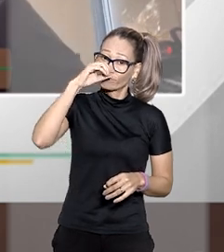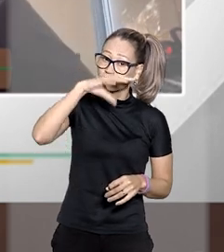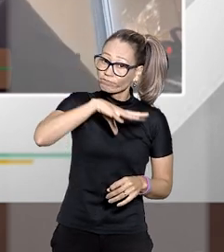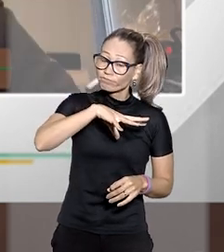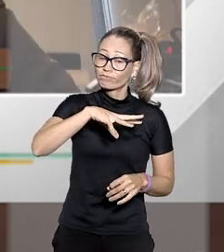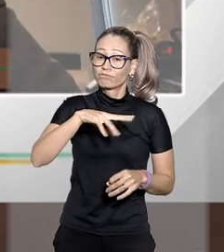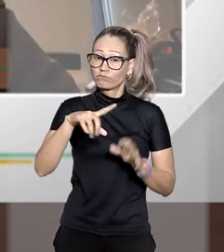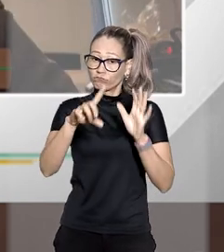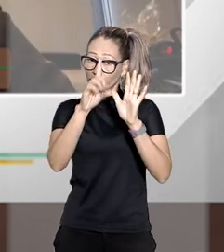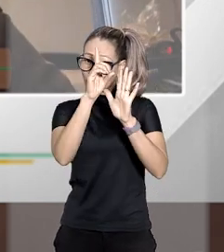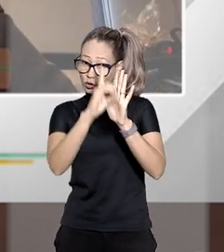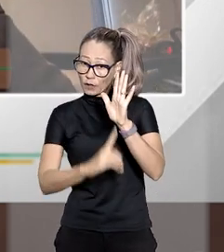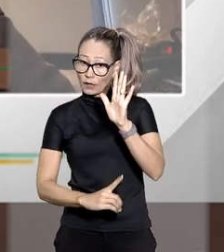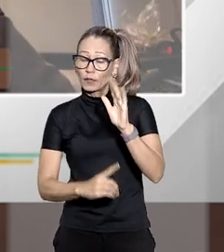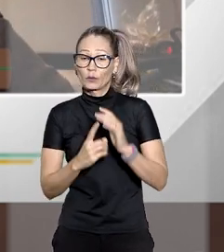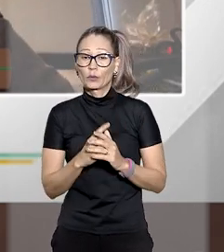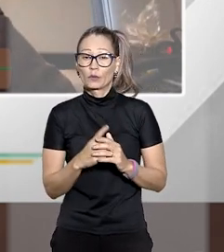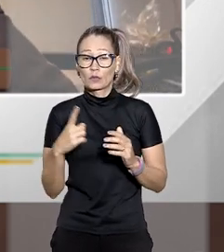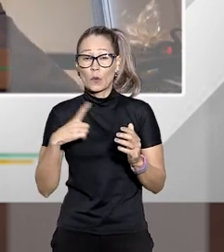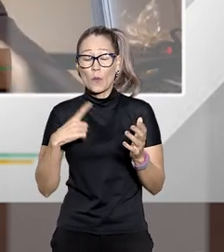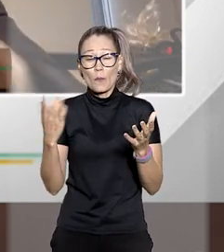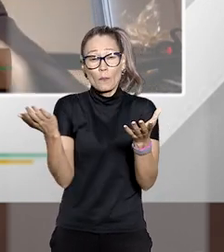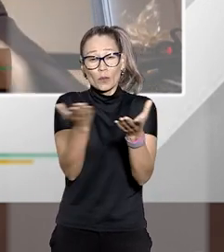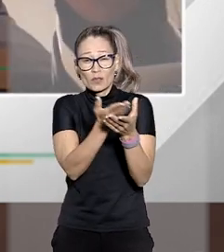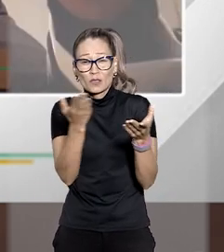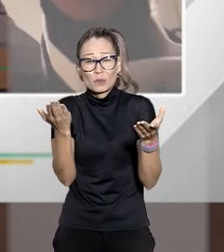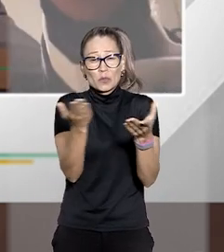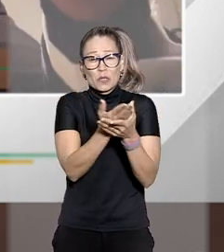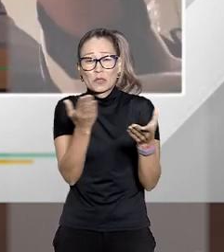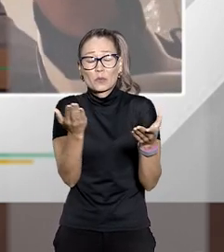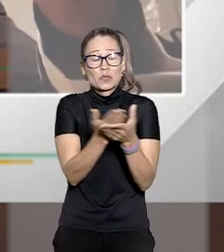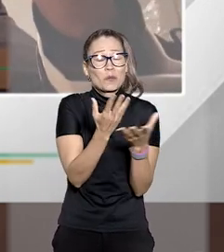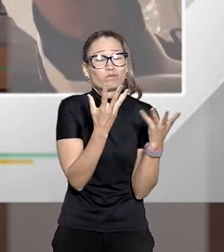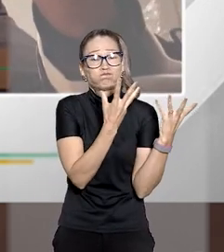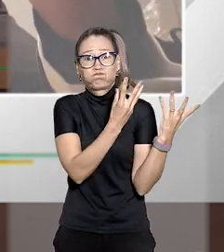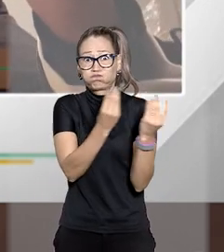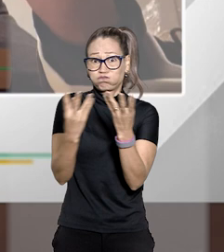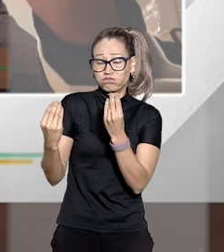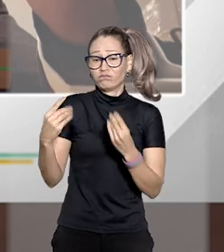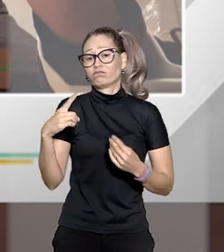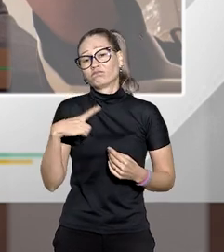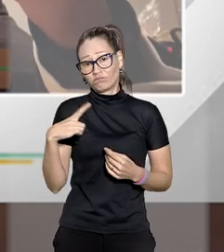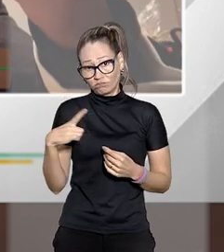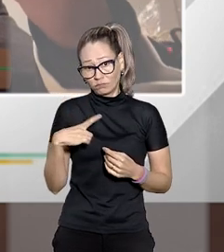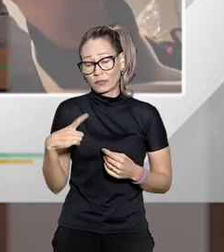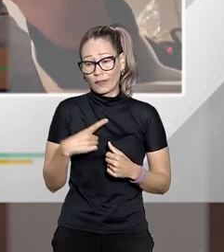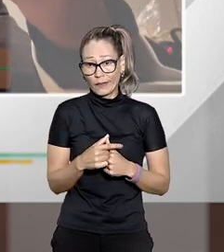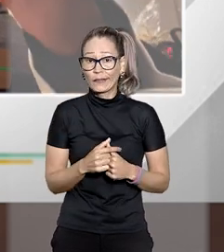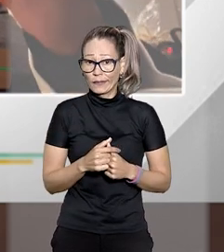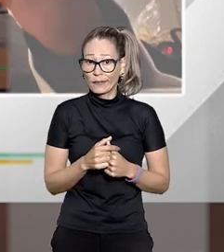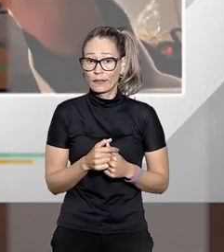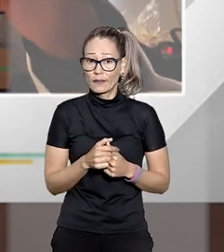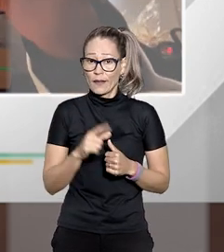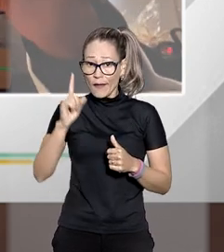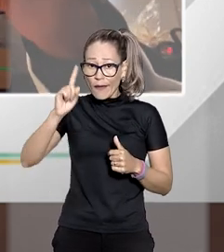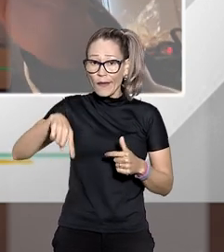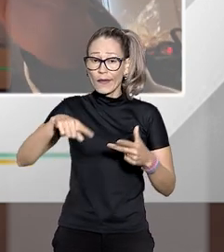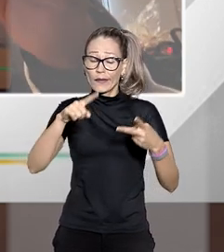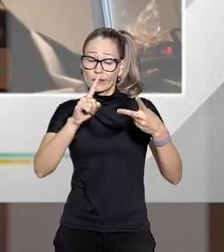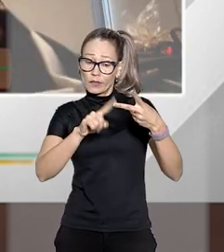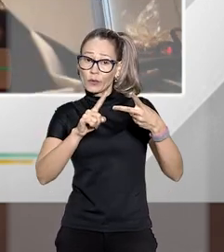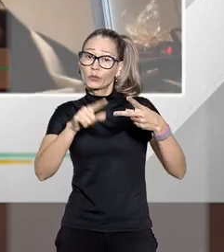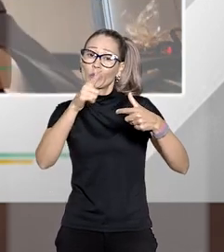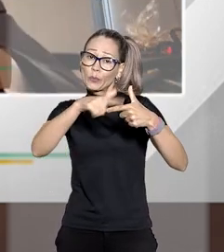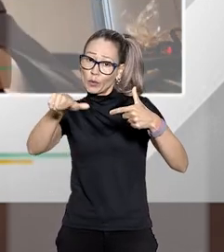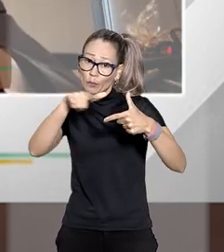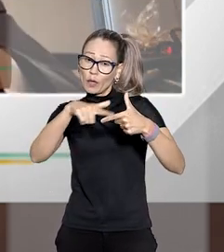isso gera sem sombra de dúvida um acúmulo de ações muito grande esse acúmulo de ações gera um segundo problema